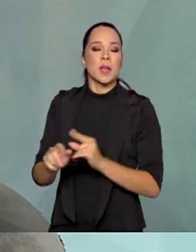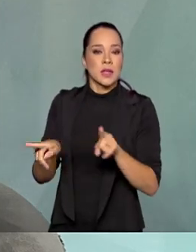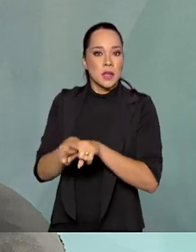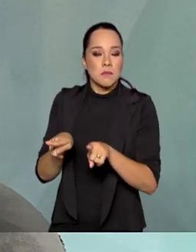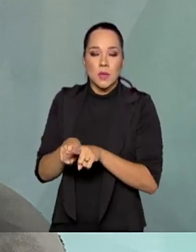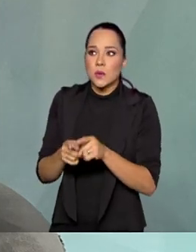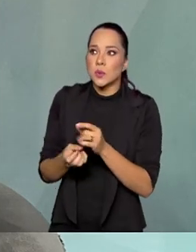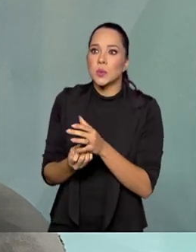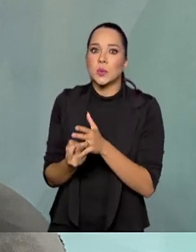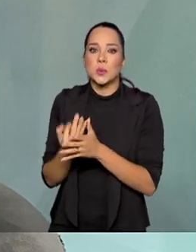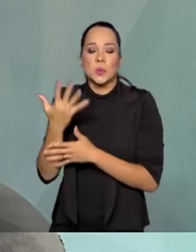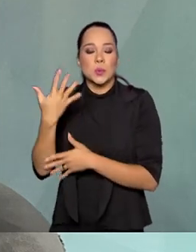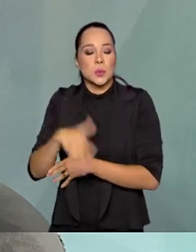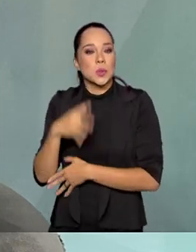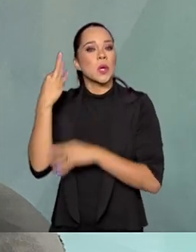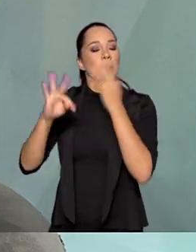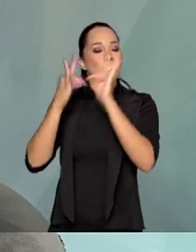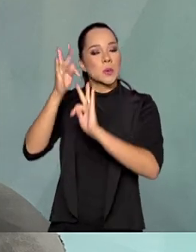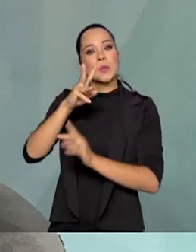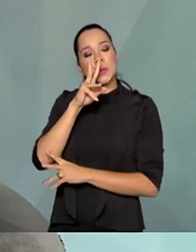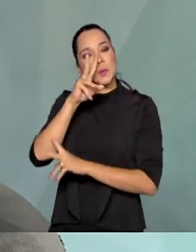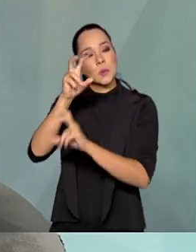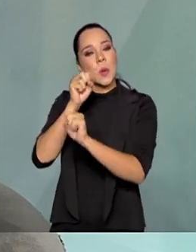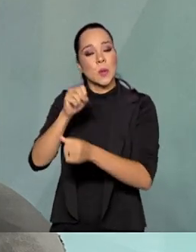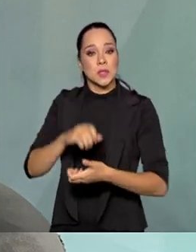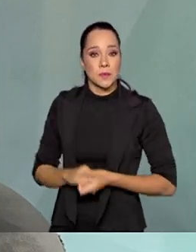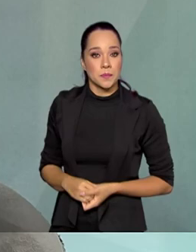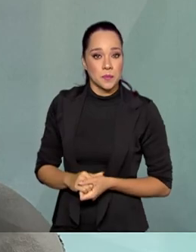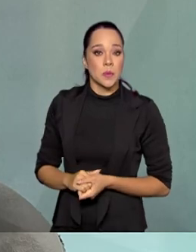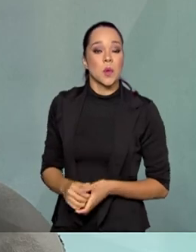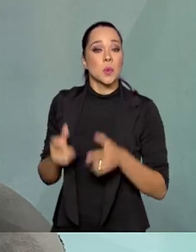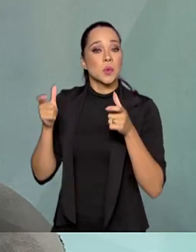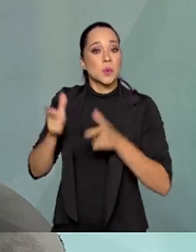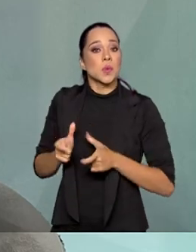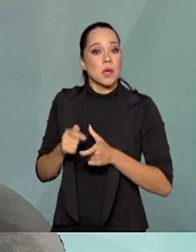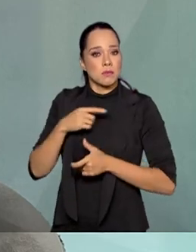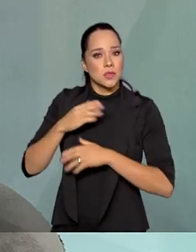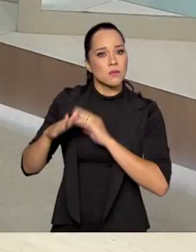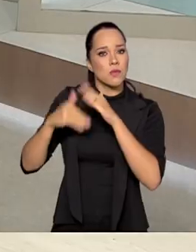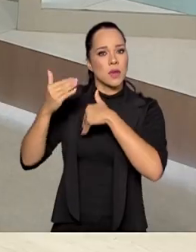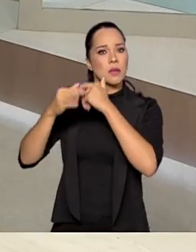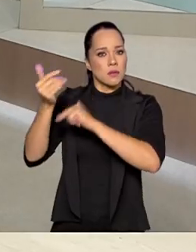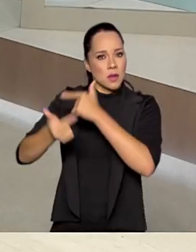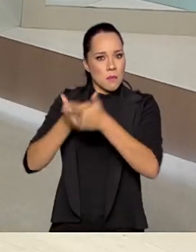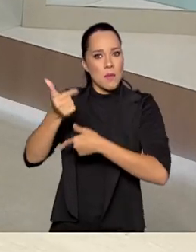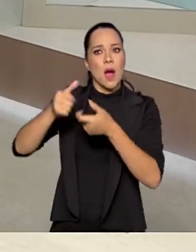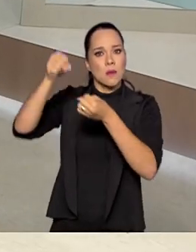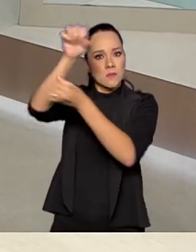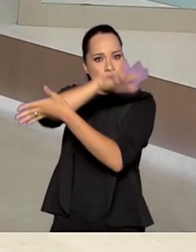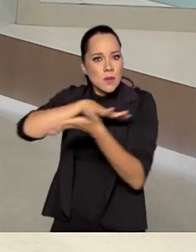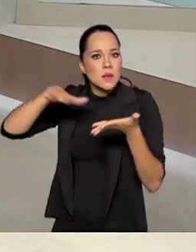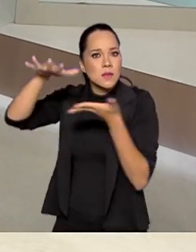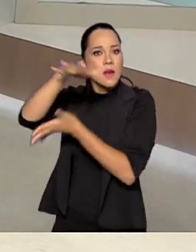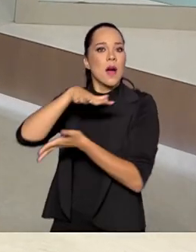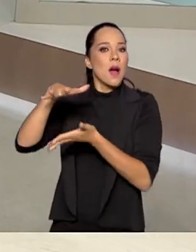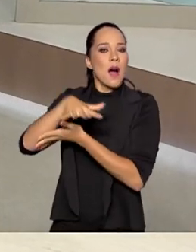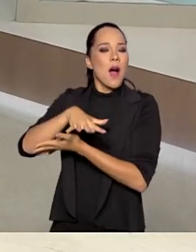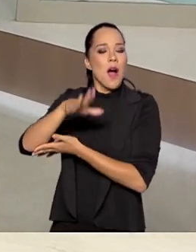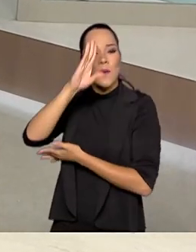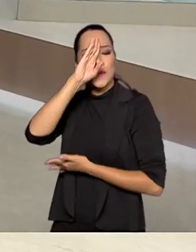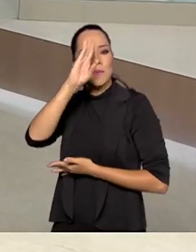transbordamento tecnológico muito forte. Nos locais onde se desenvolveu atividade espacial, inclusive